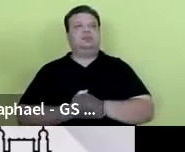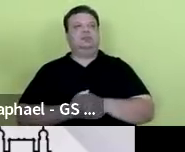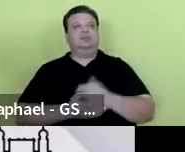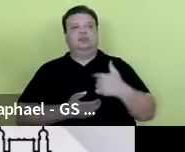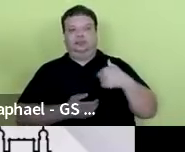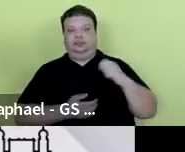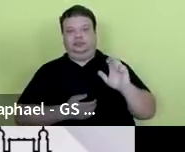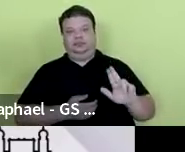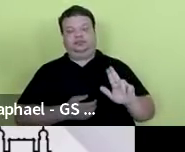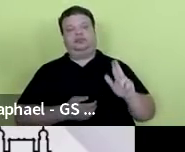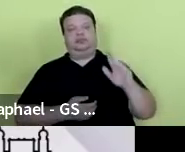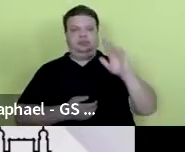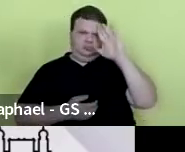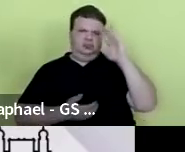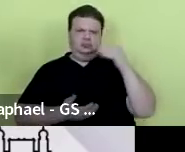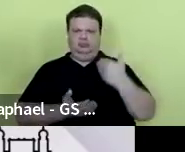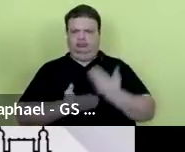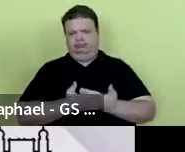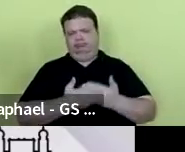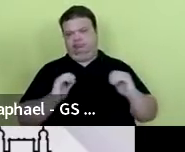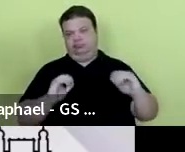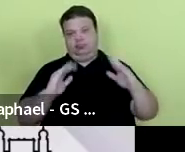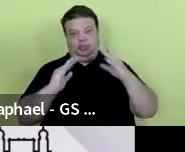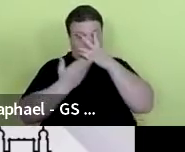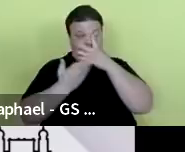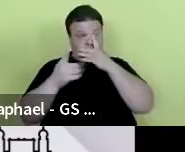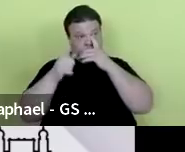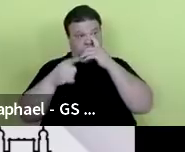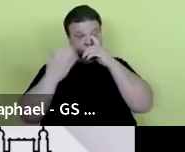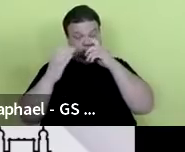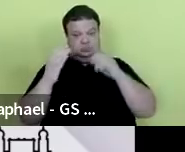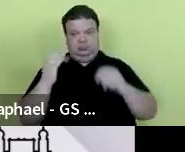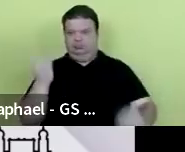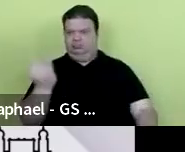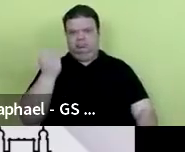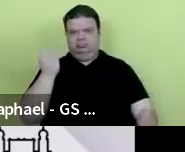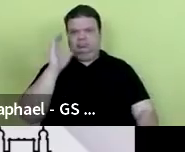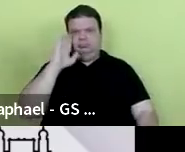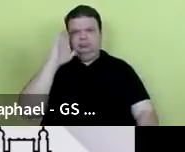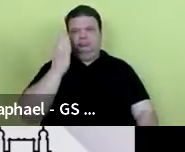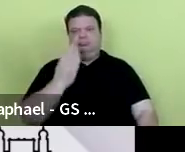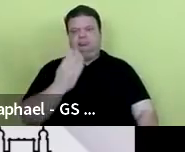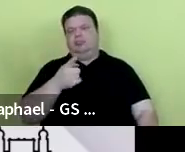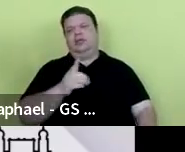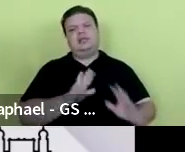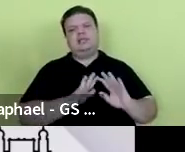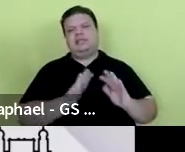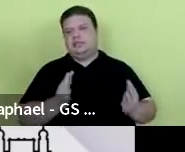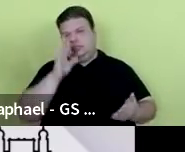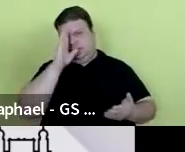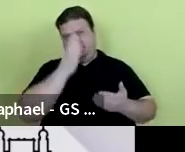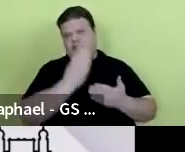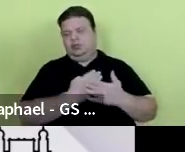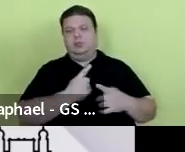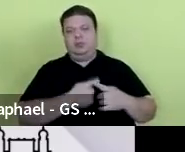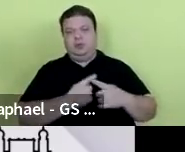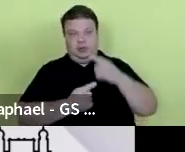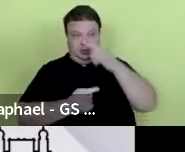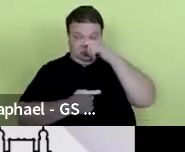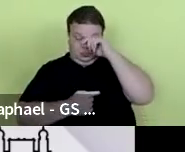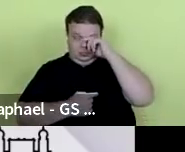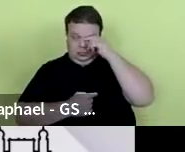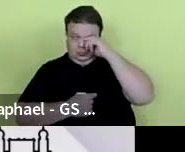acredito muito que essa ciência é fundamental por uma simples razão, pessoal, ela é